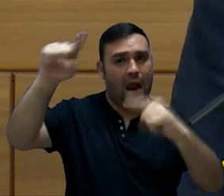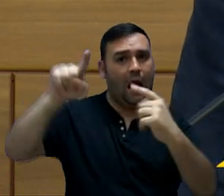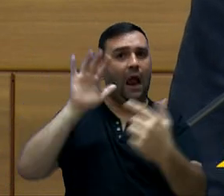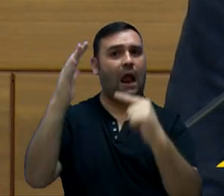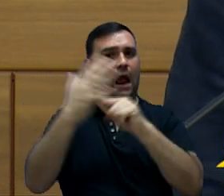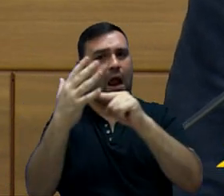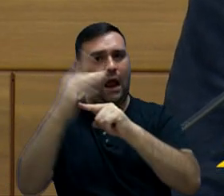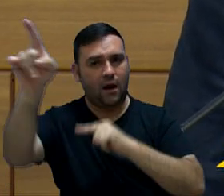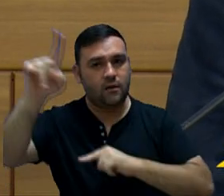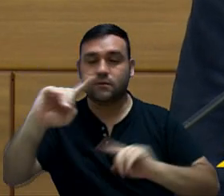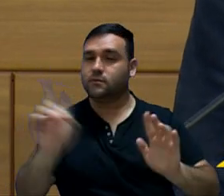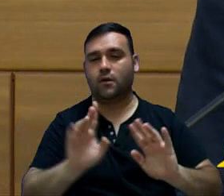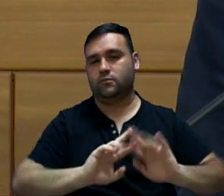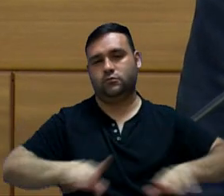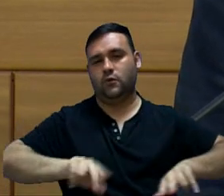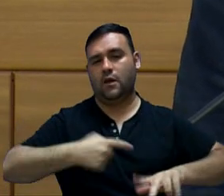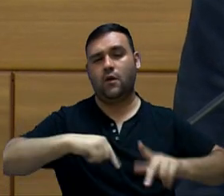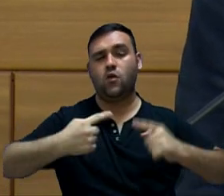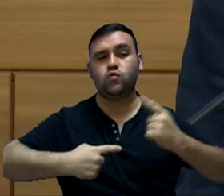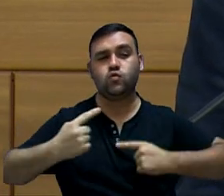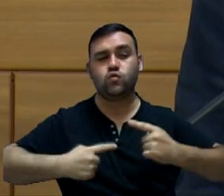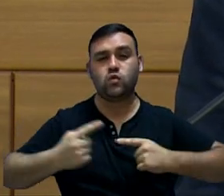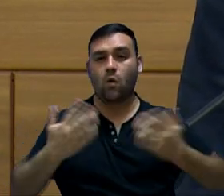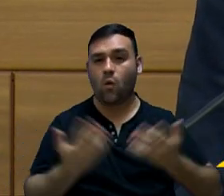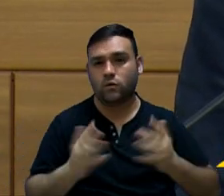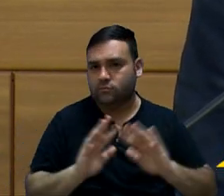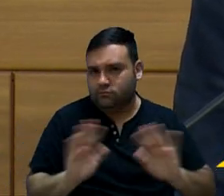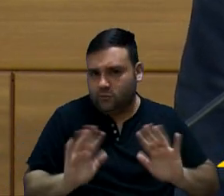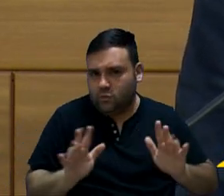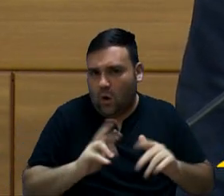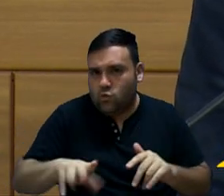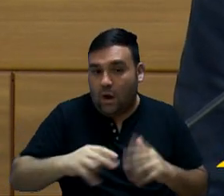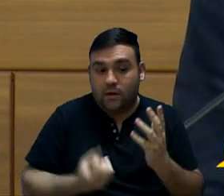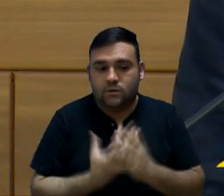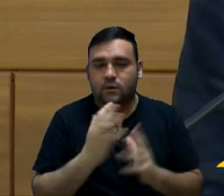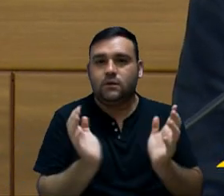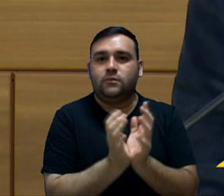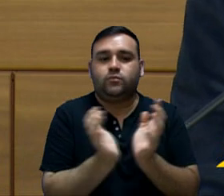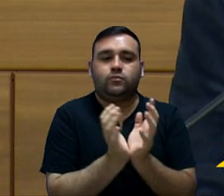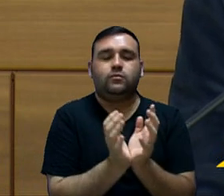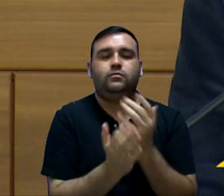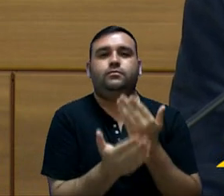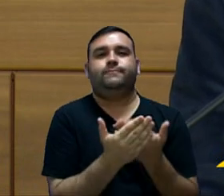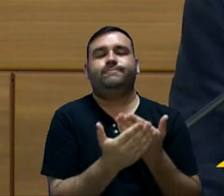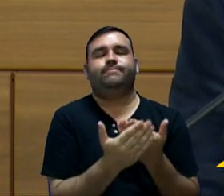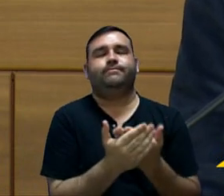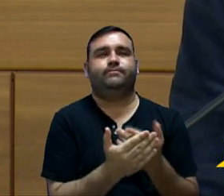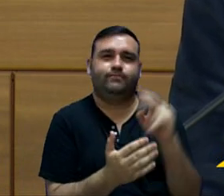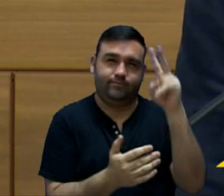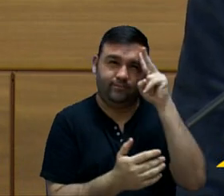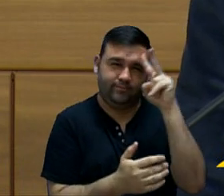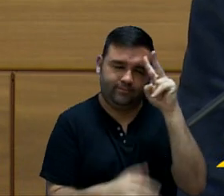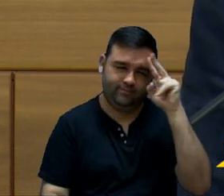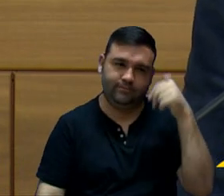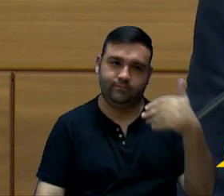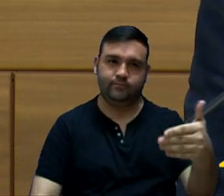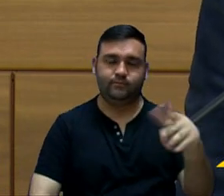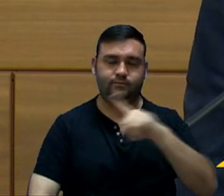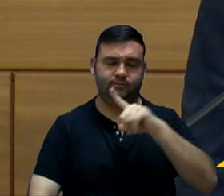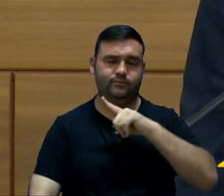de trás. A gente não está aqui para debater isso. Mas tem uma comissão criada, segunda-feira, inclusive, segunda-feira,